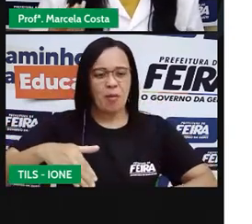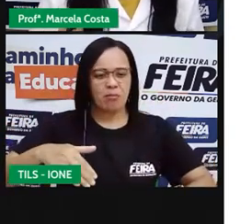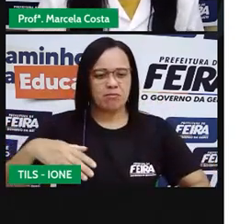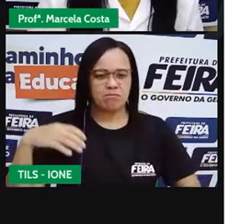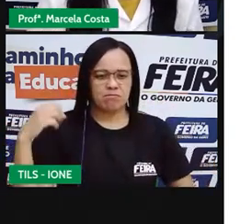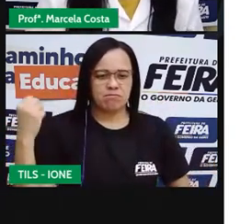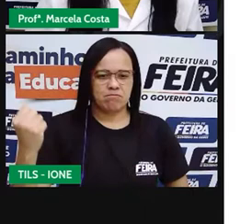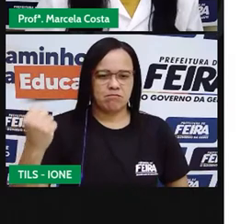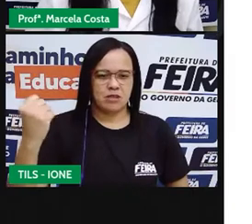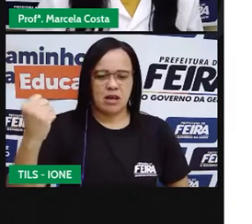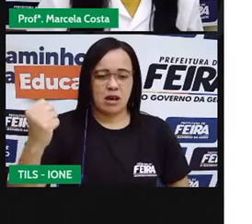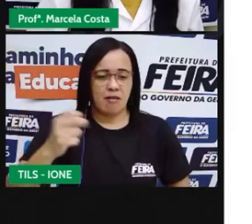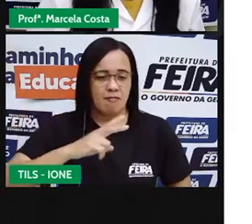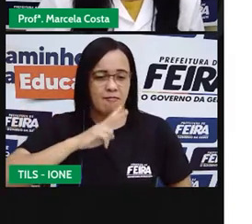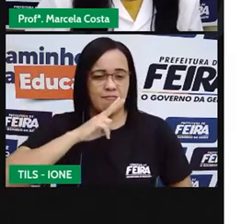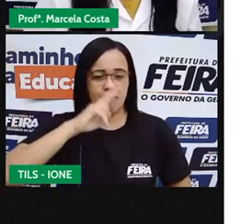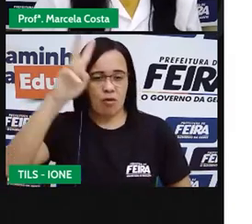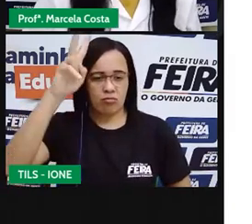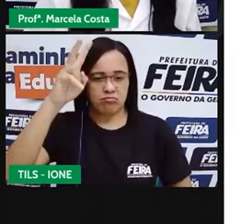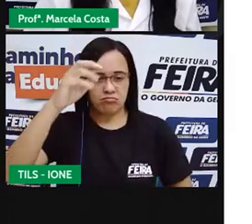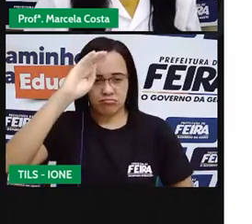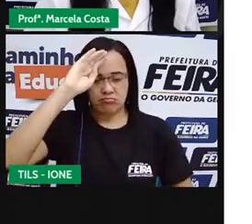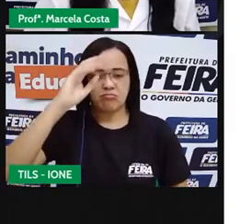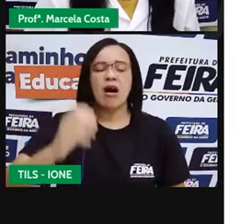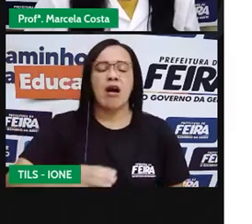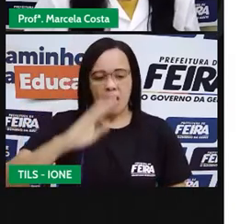Demonstra confiança e altivez.